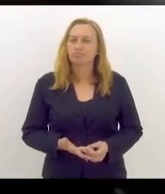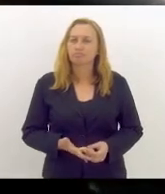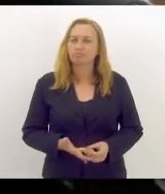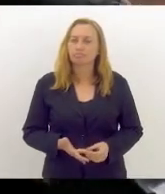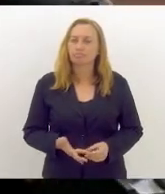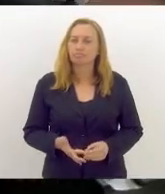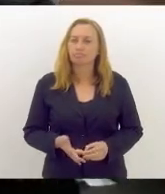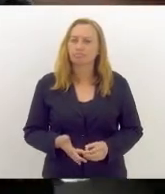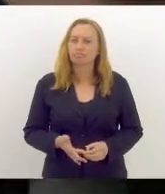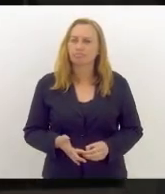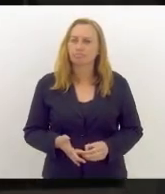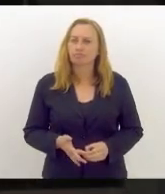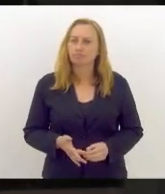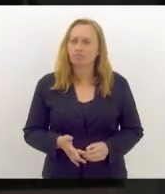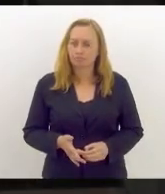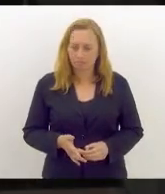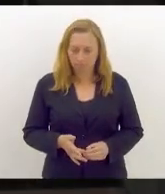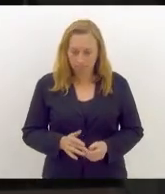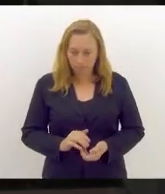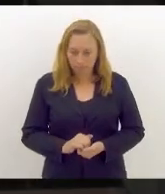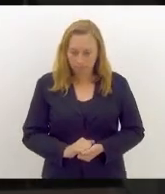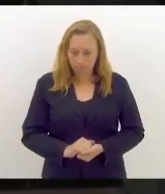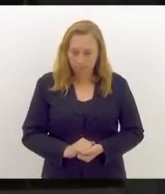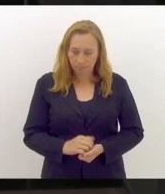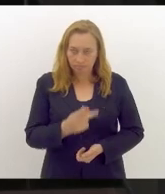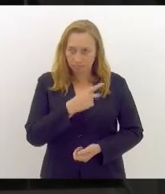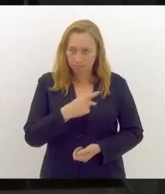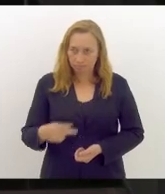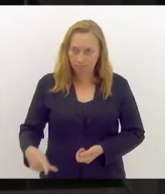Presidente, deputada Sérgio Jordão,